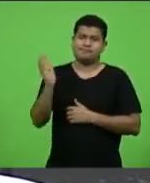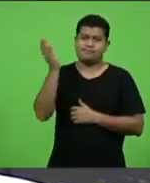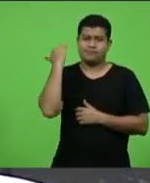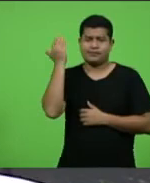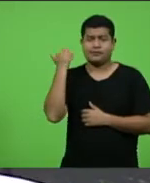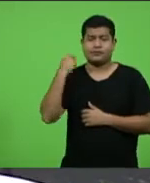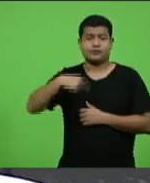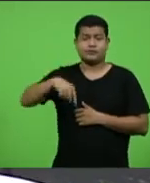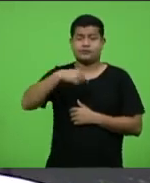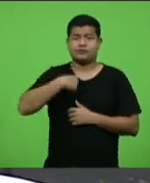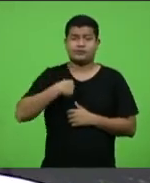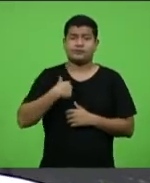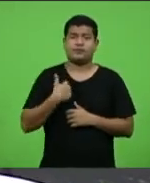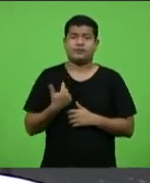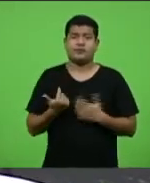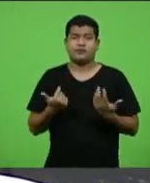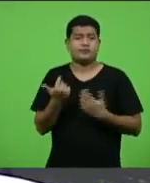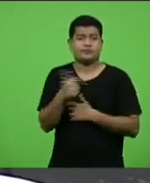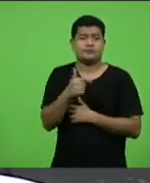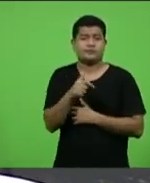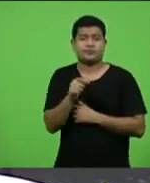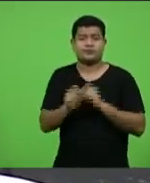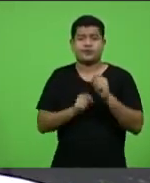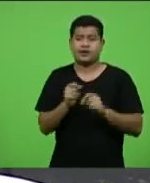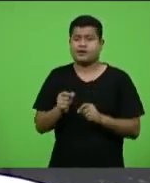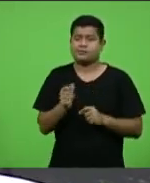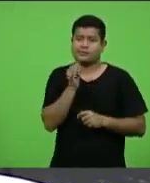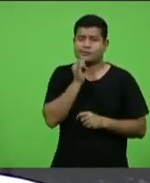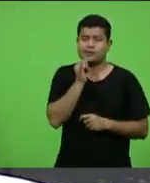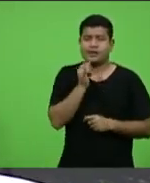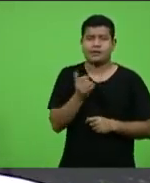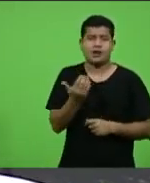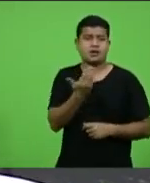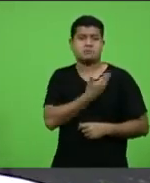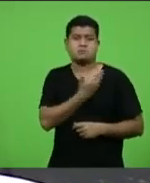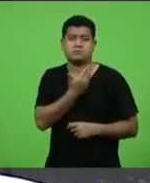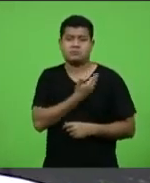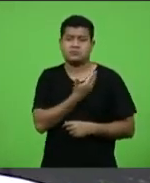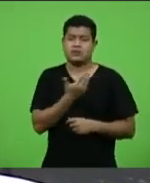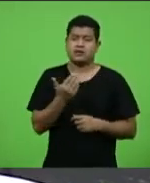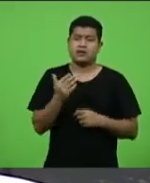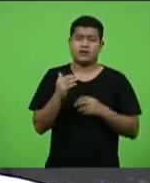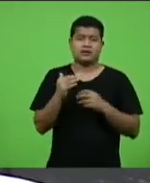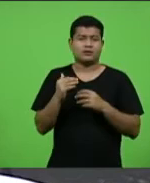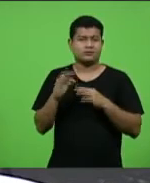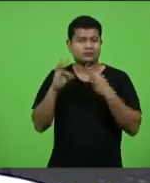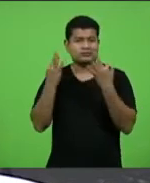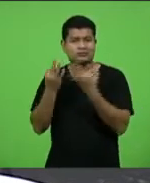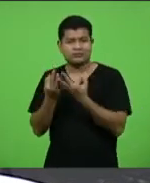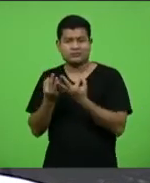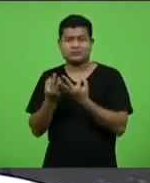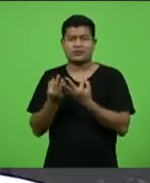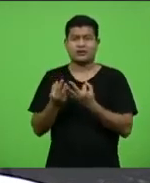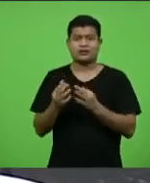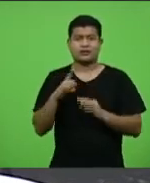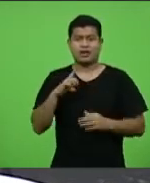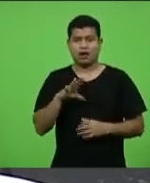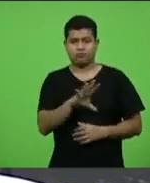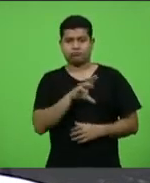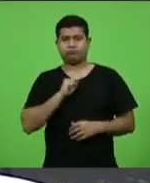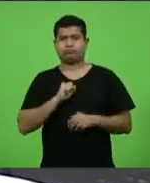nós não não tínhamos conhecidos, amigos, parentes, mas hoje